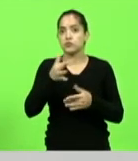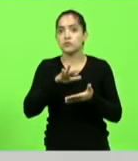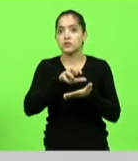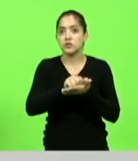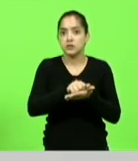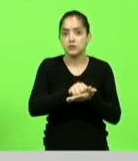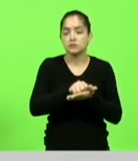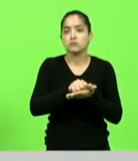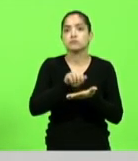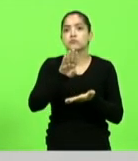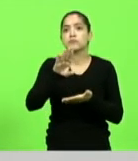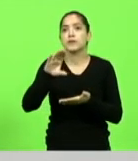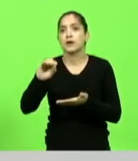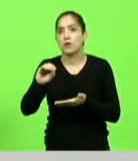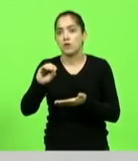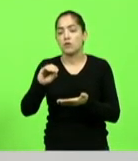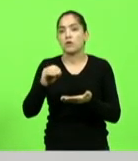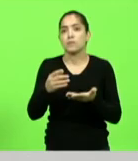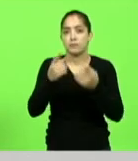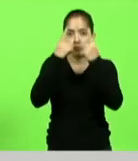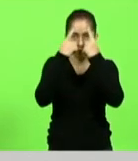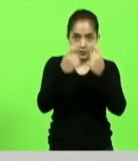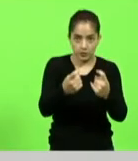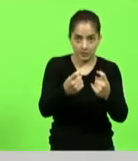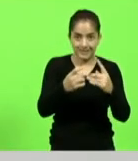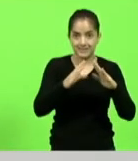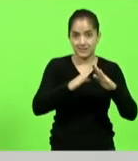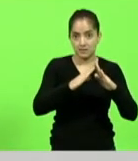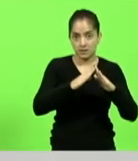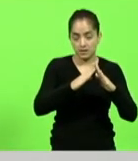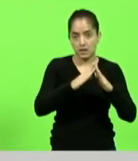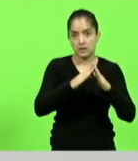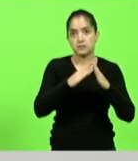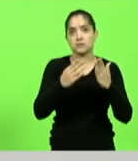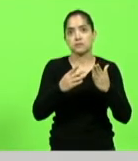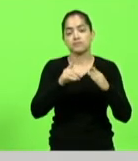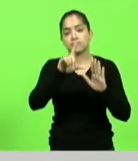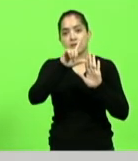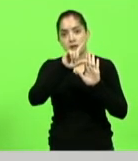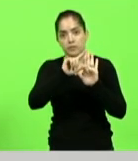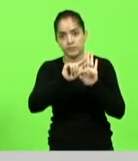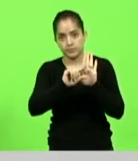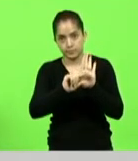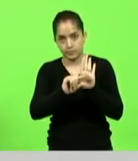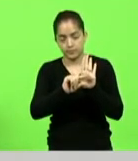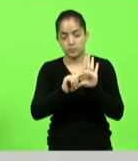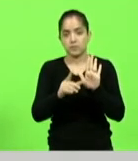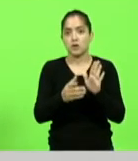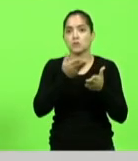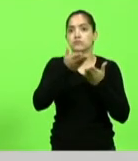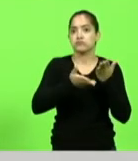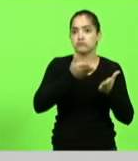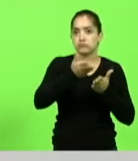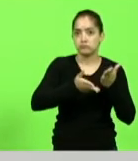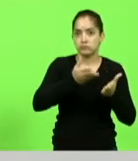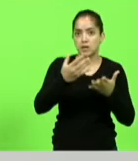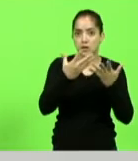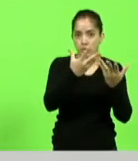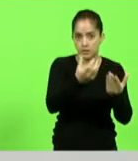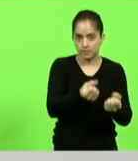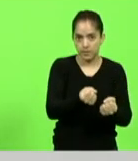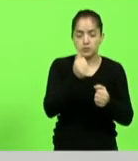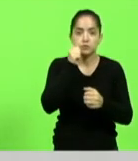boletins de ocorrência por violência doméstica apresentavam queda os serviços de atendimento e acolhimento de mulheres